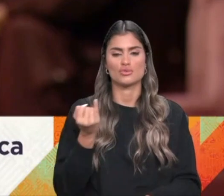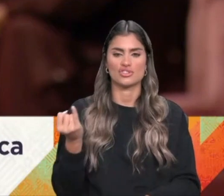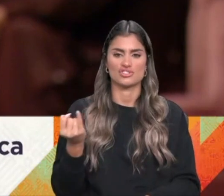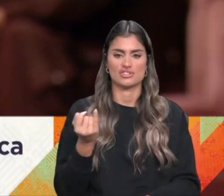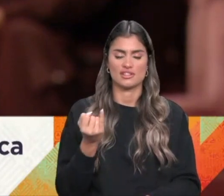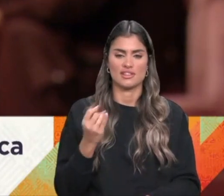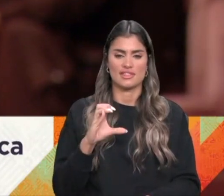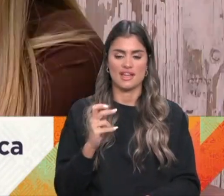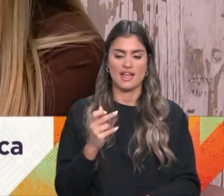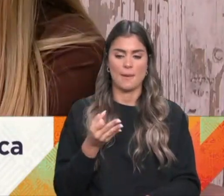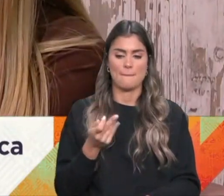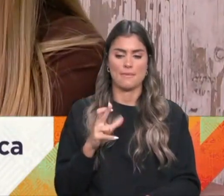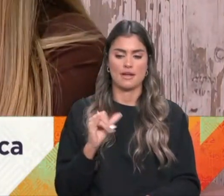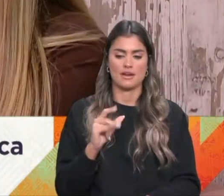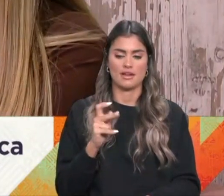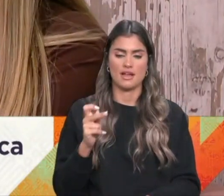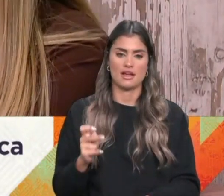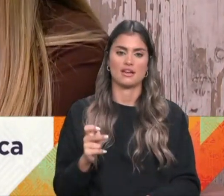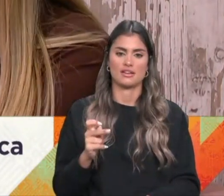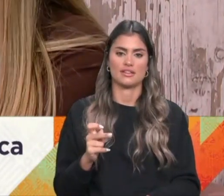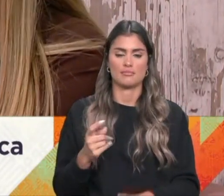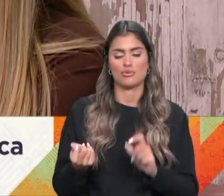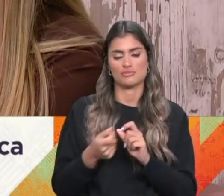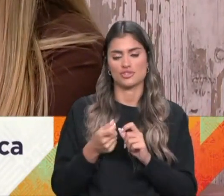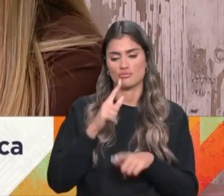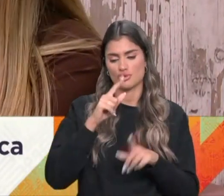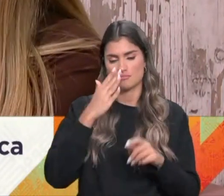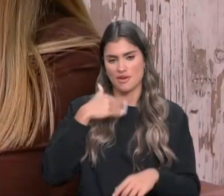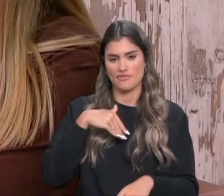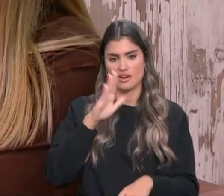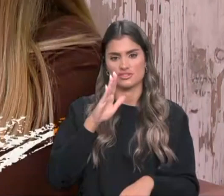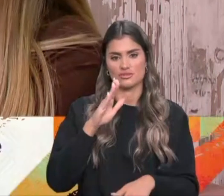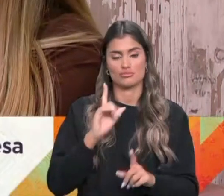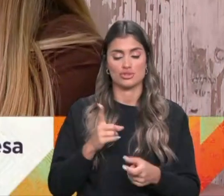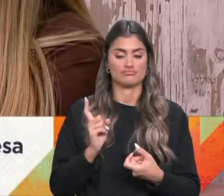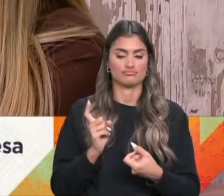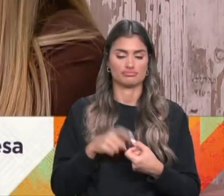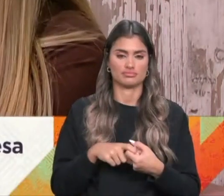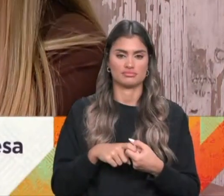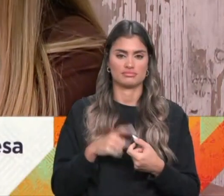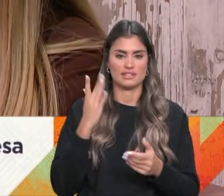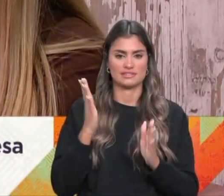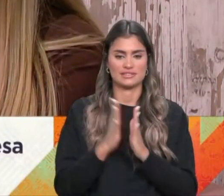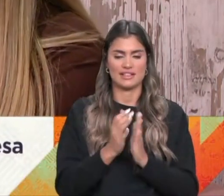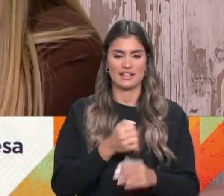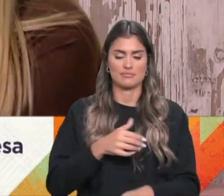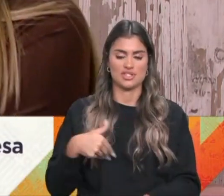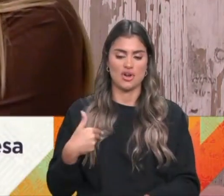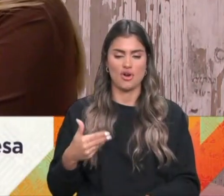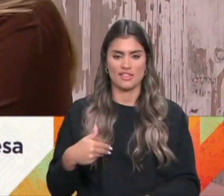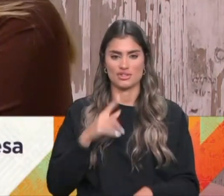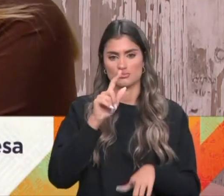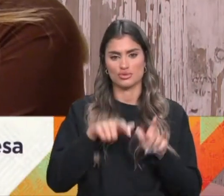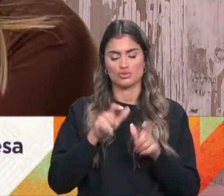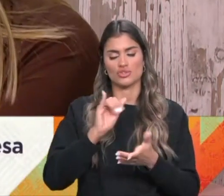aproximação aos mais velhos. daí a nossa parceria com a Santa Casa da Misericórdia de Lisboa, cujos utentes se estão a